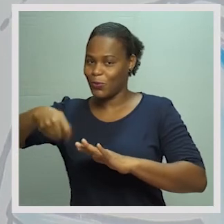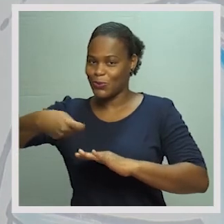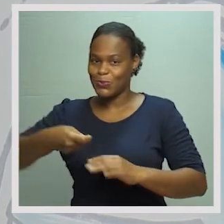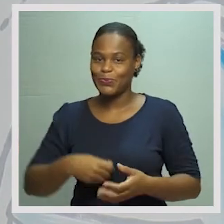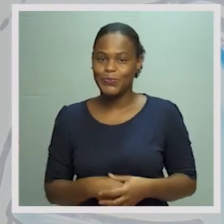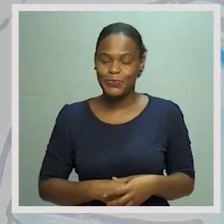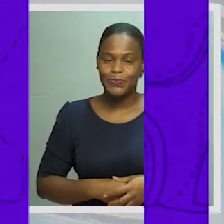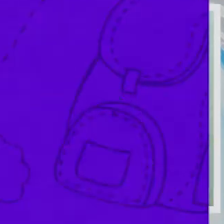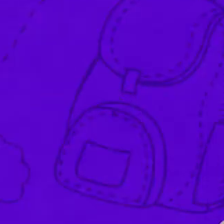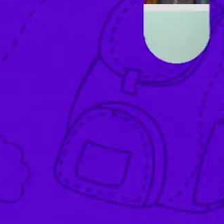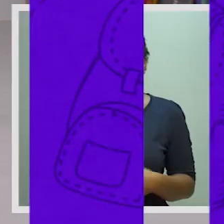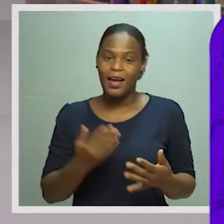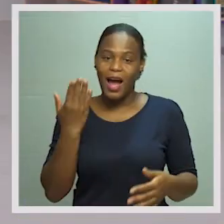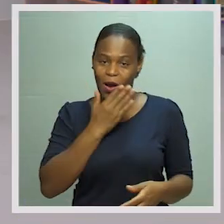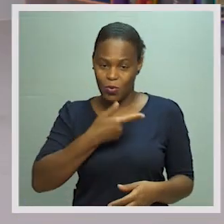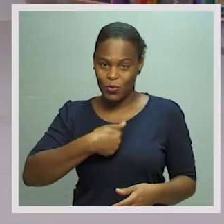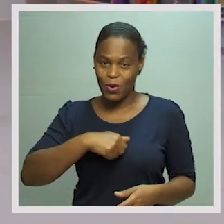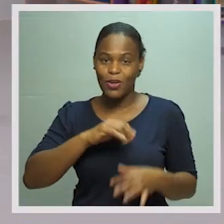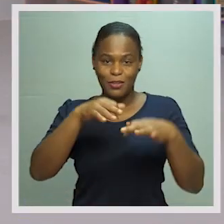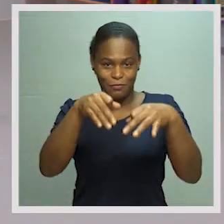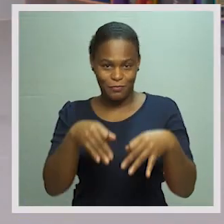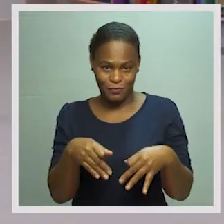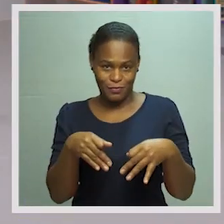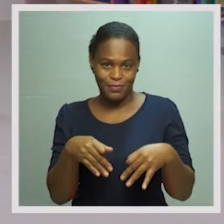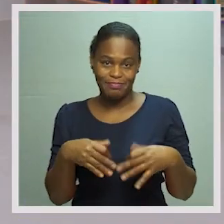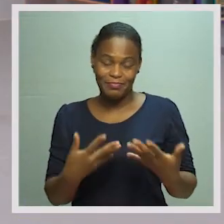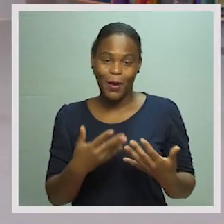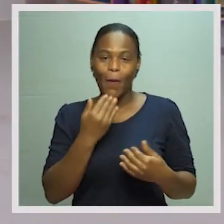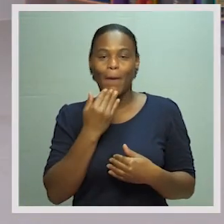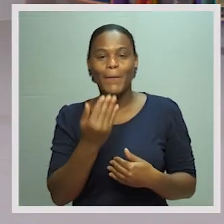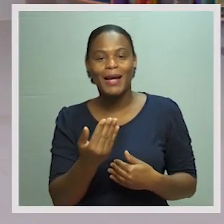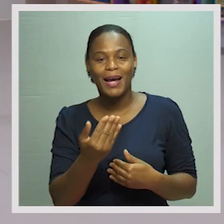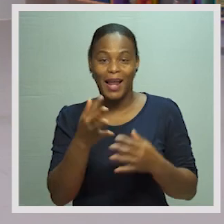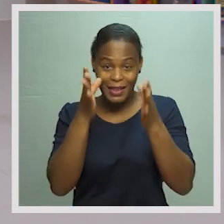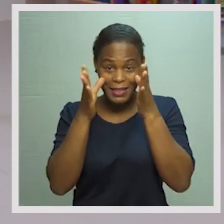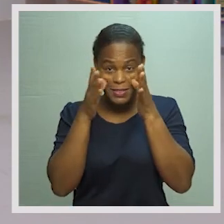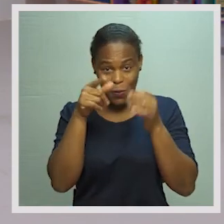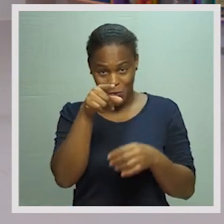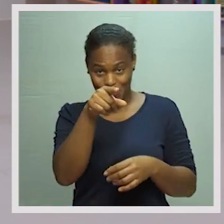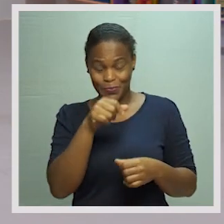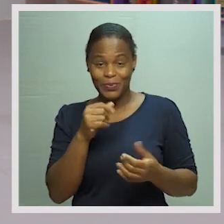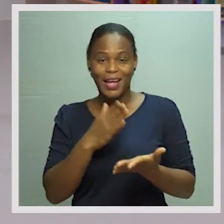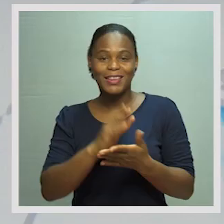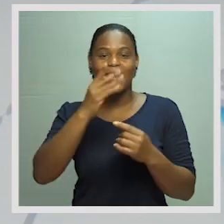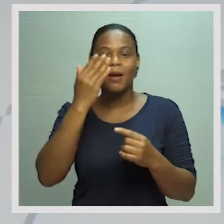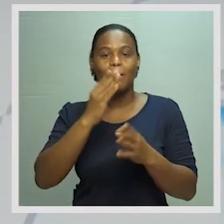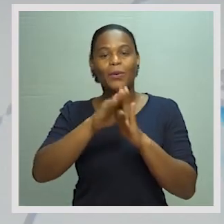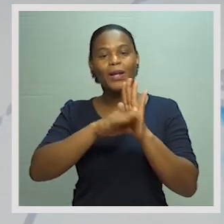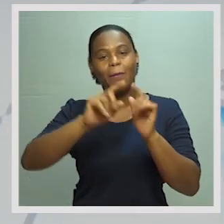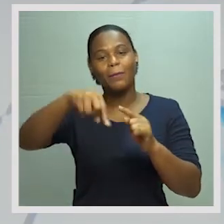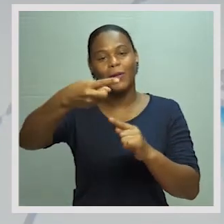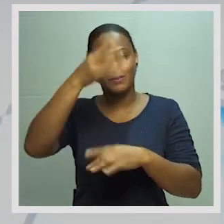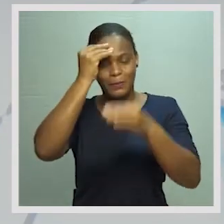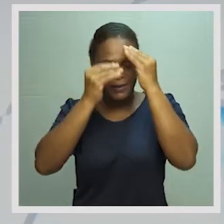recursos. A nossa aula de hoje terminou. Obrigada pela vossa atenção. Até o